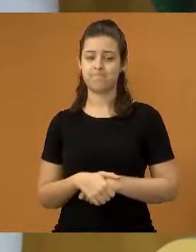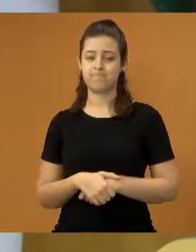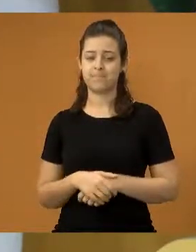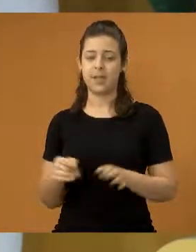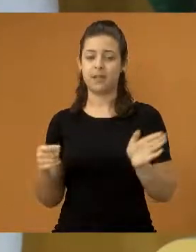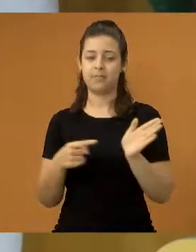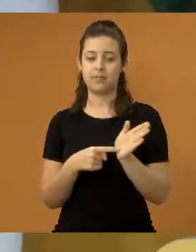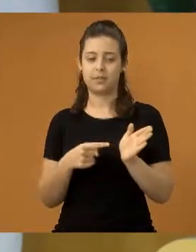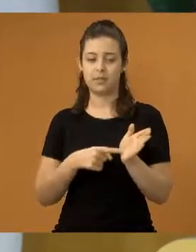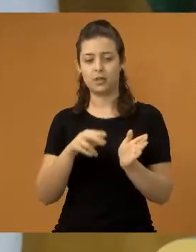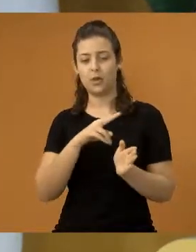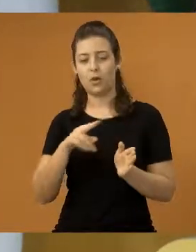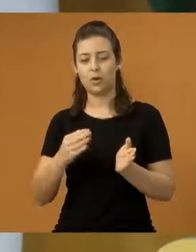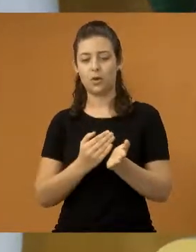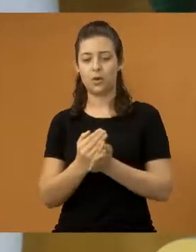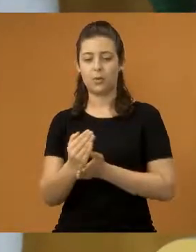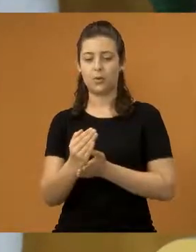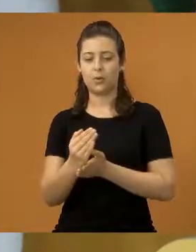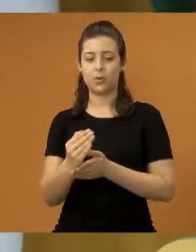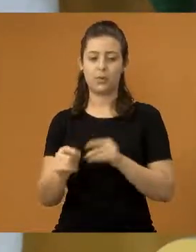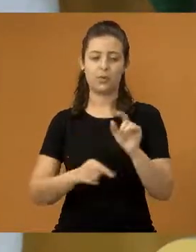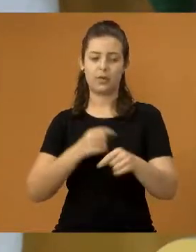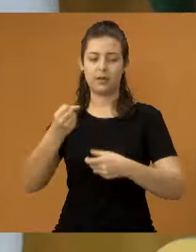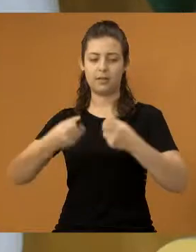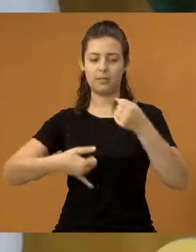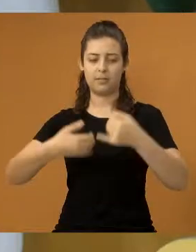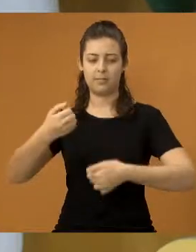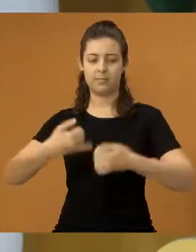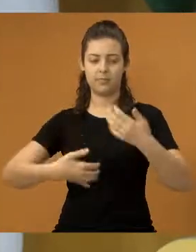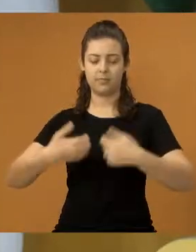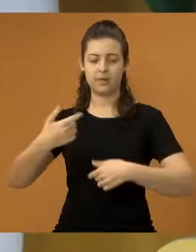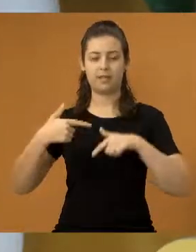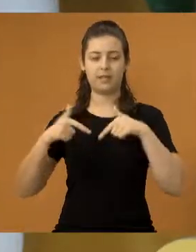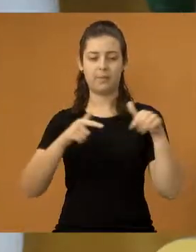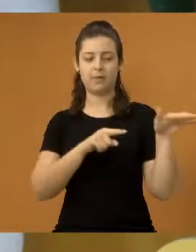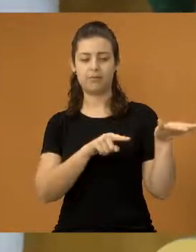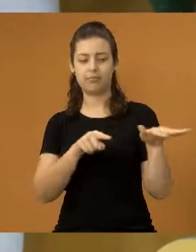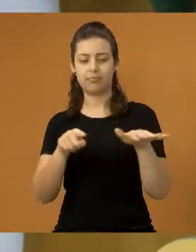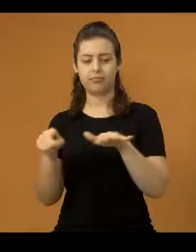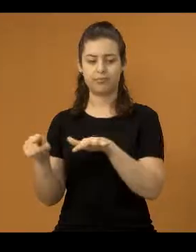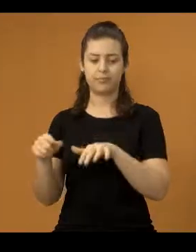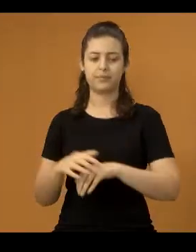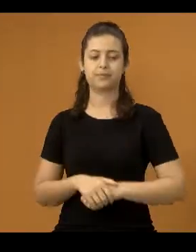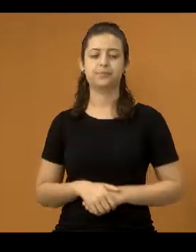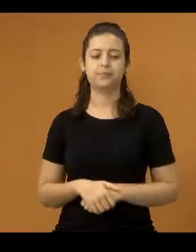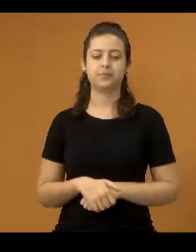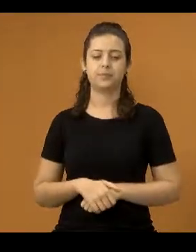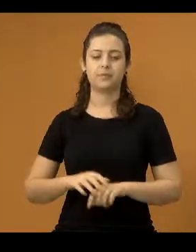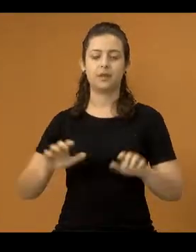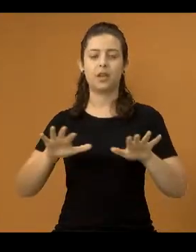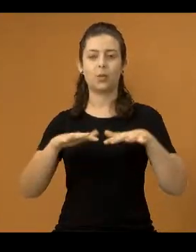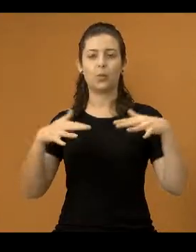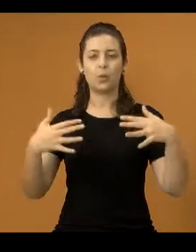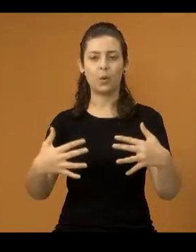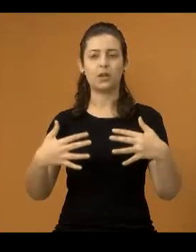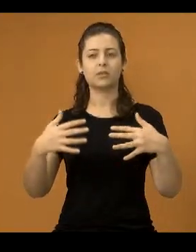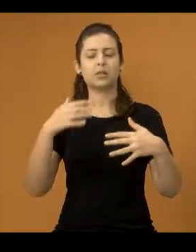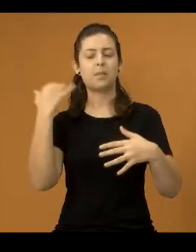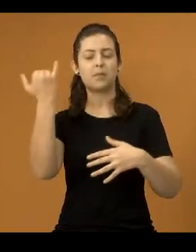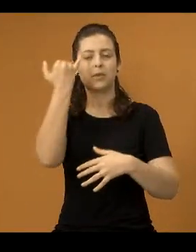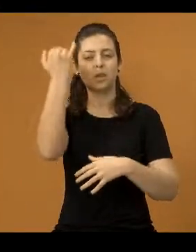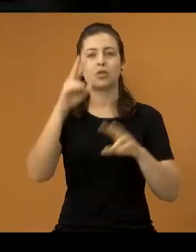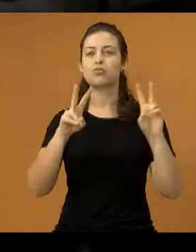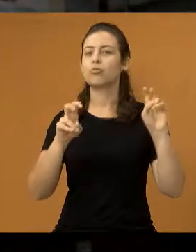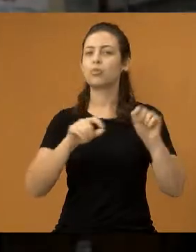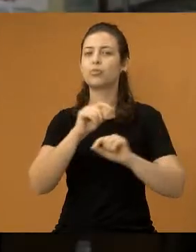Quero aqui começar a falar aqui dos trabalhos que a gente fez essa semana, uma audiência pública muito importante